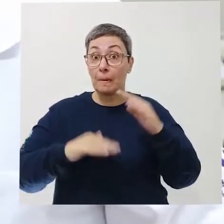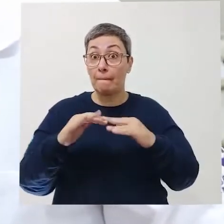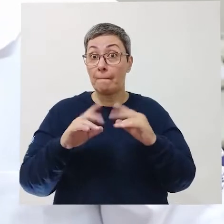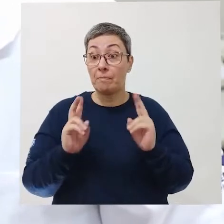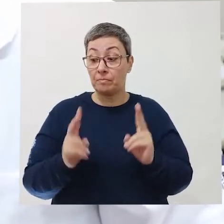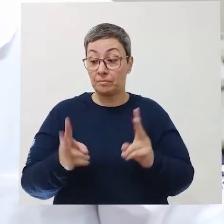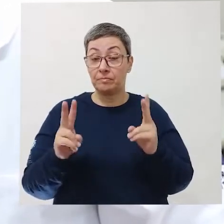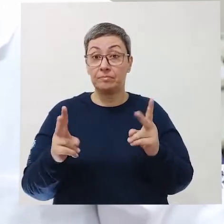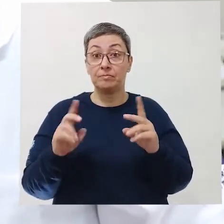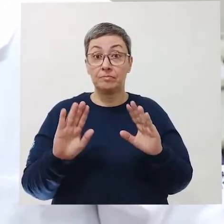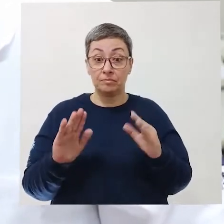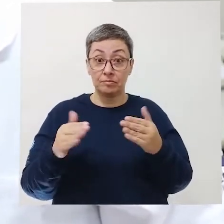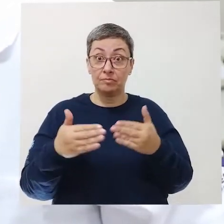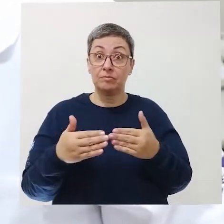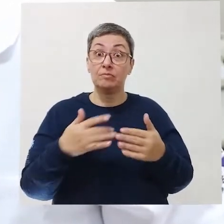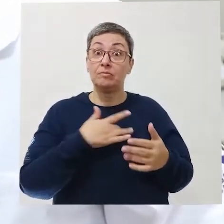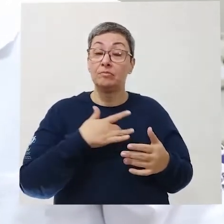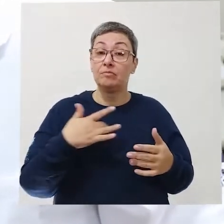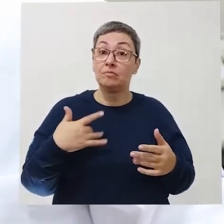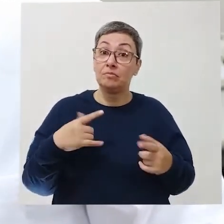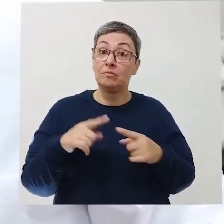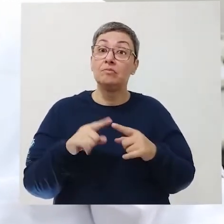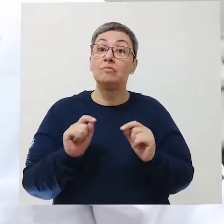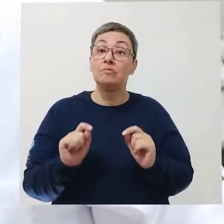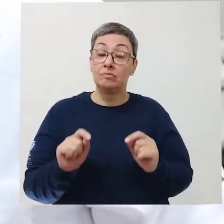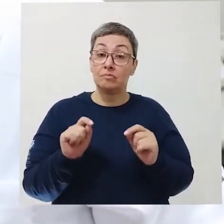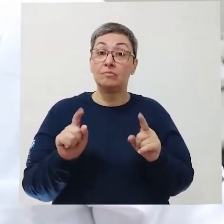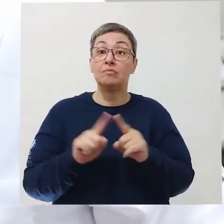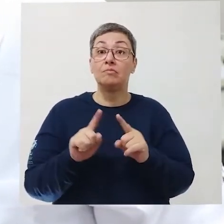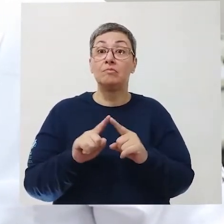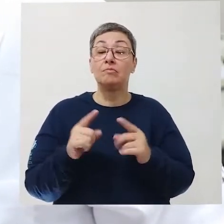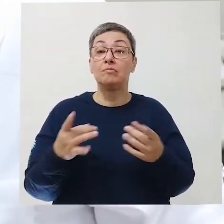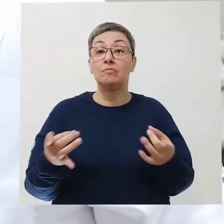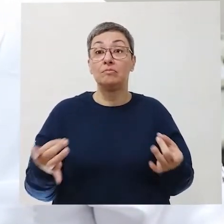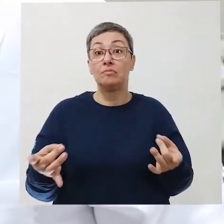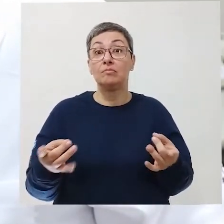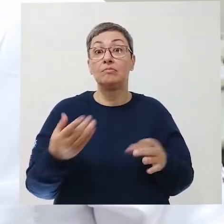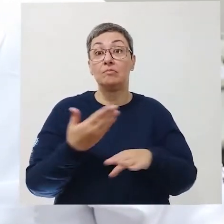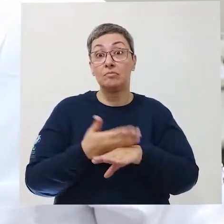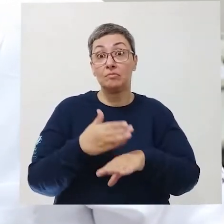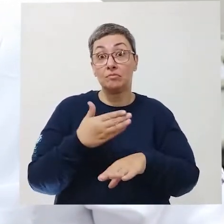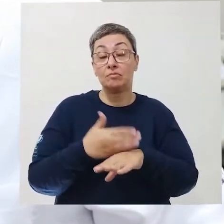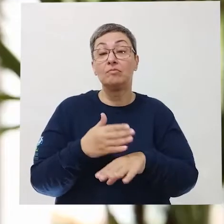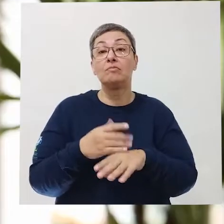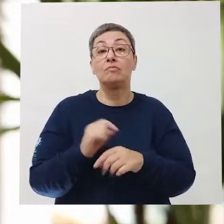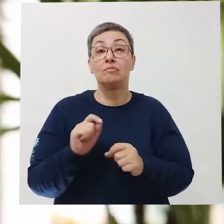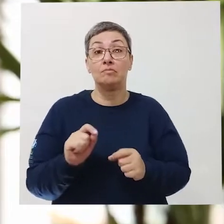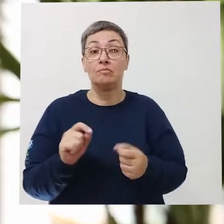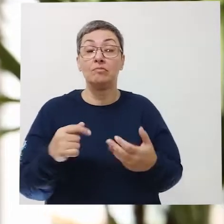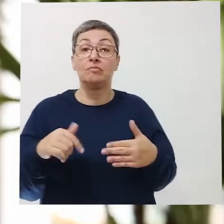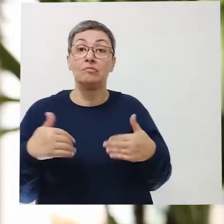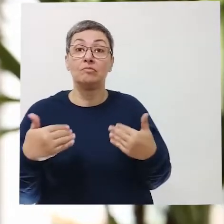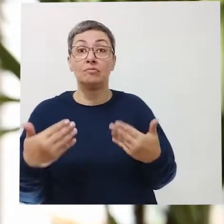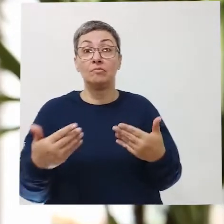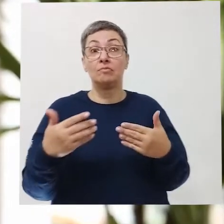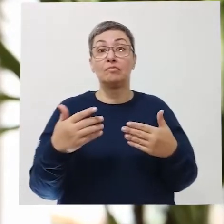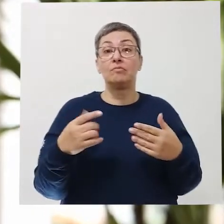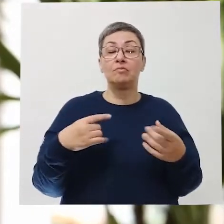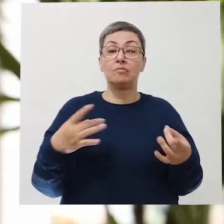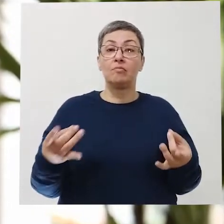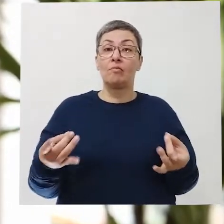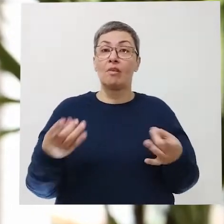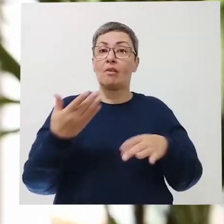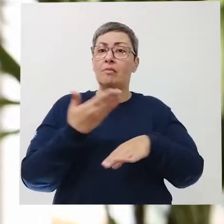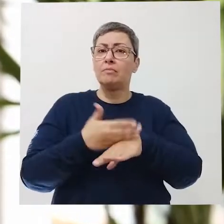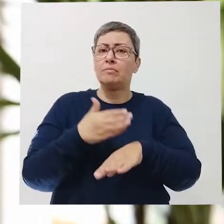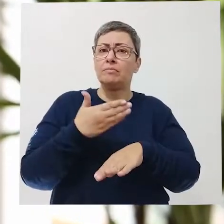regularmente, ela tem um efeito para a sua saúde, o mesmo vale também para treinamentos do estilo da meditação. Quando você faz meditação,